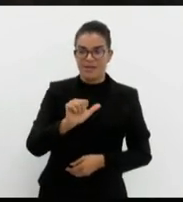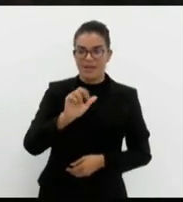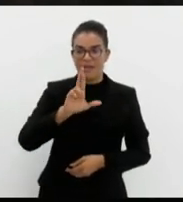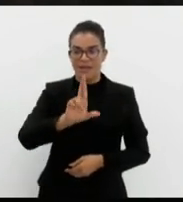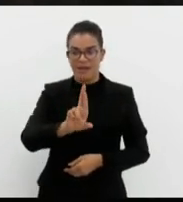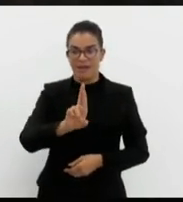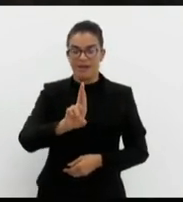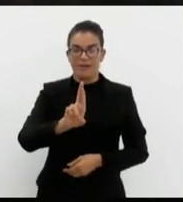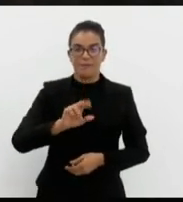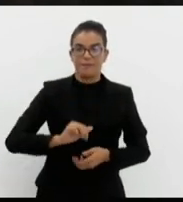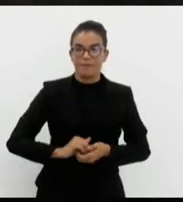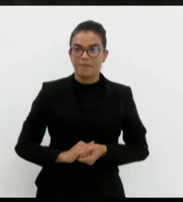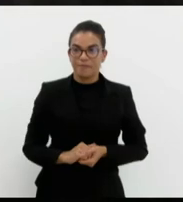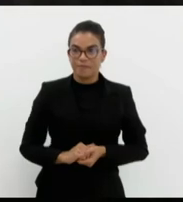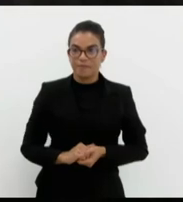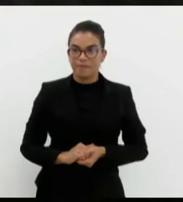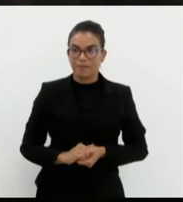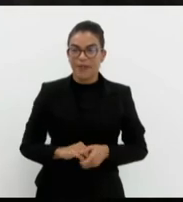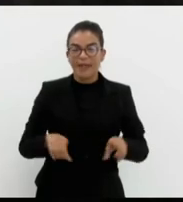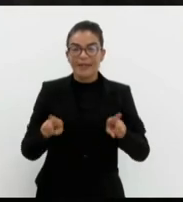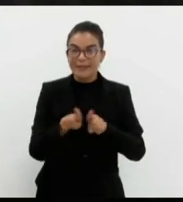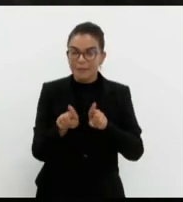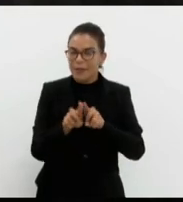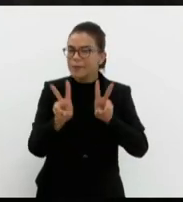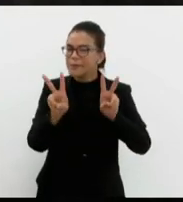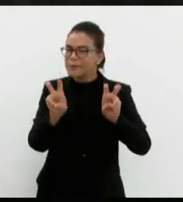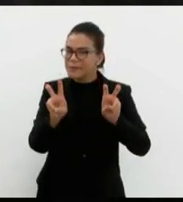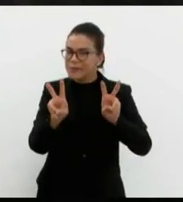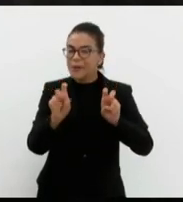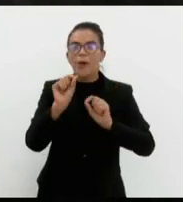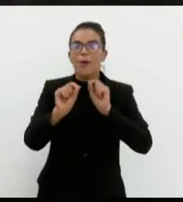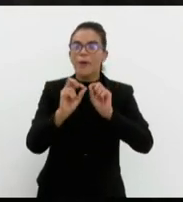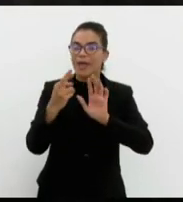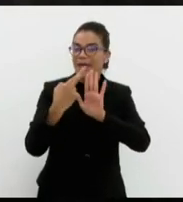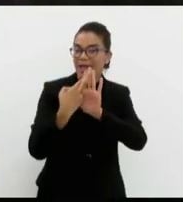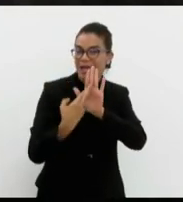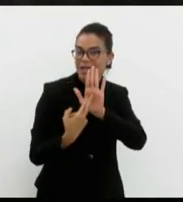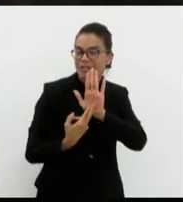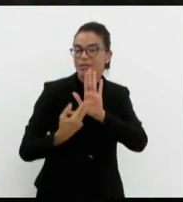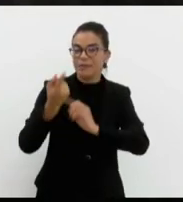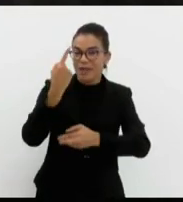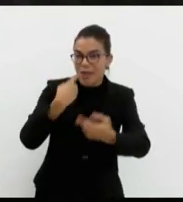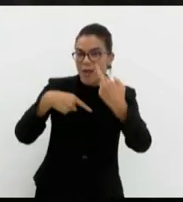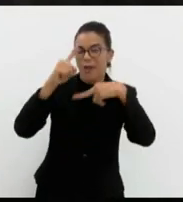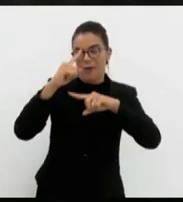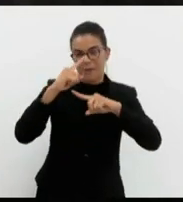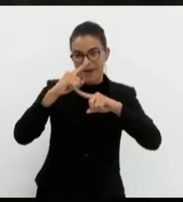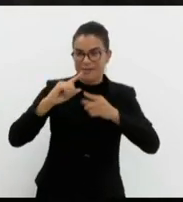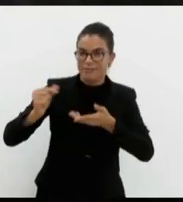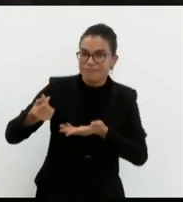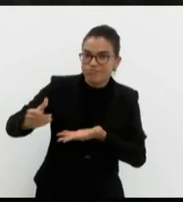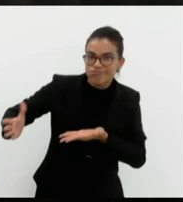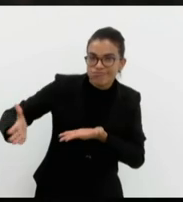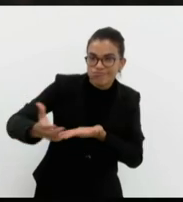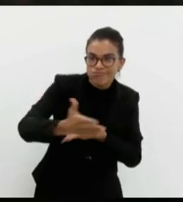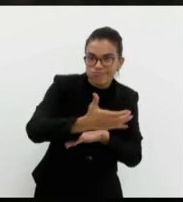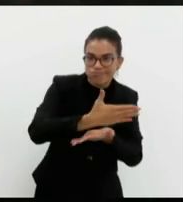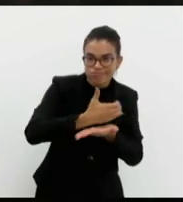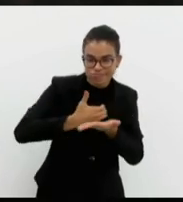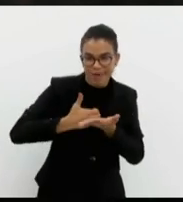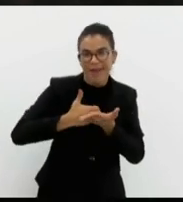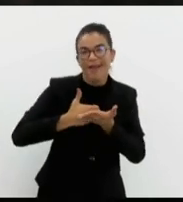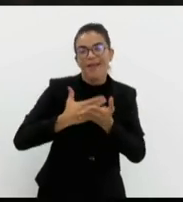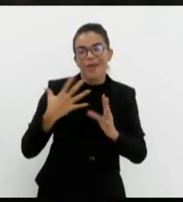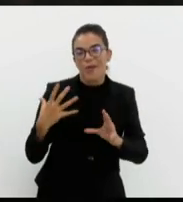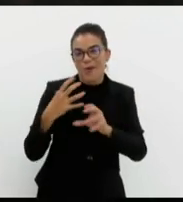governador. E o tema era o regime de recuperação fiscal e o orçamento